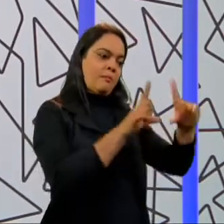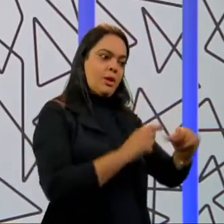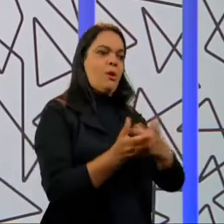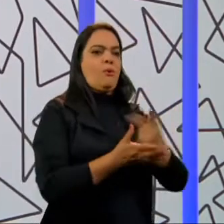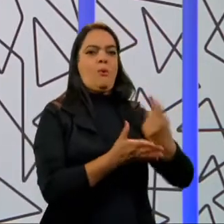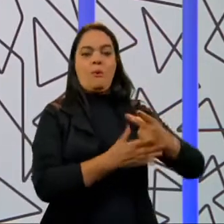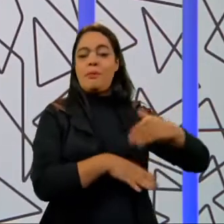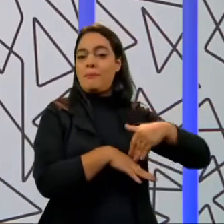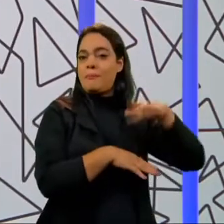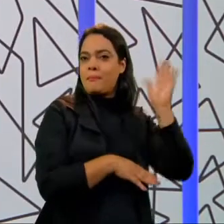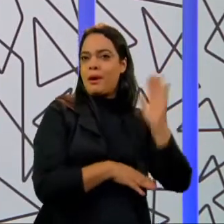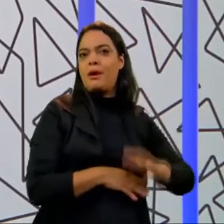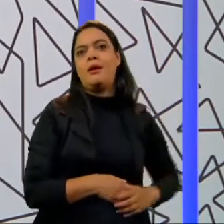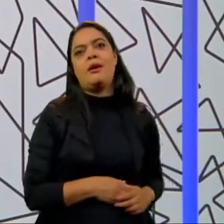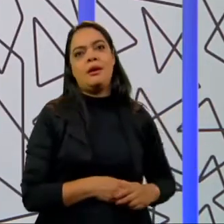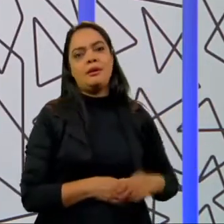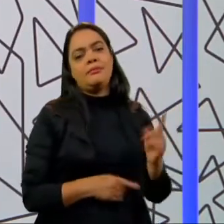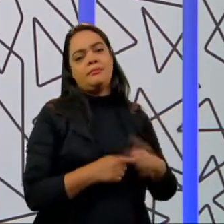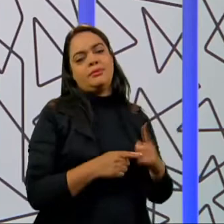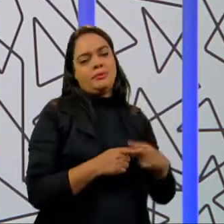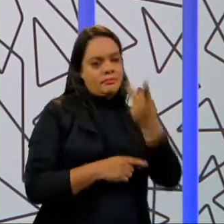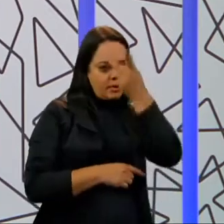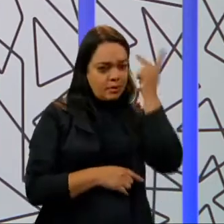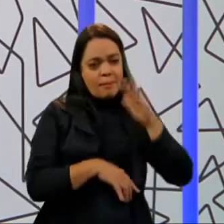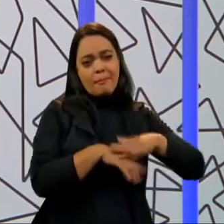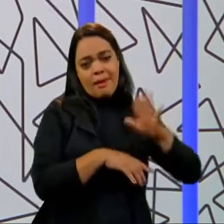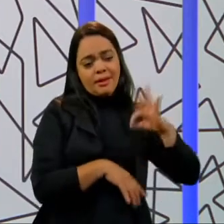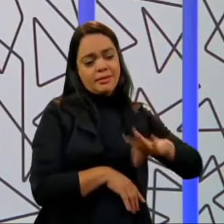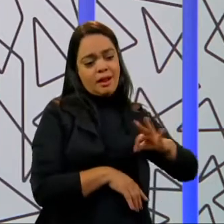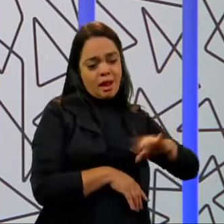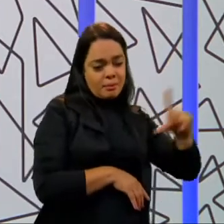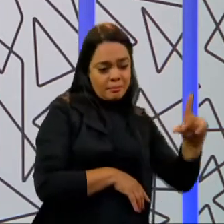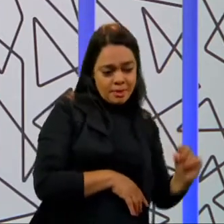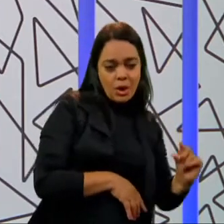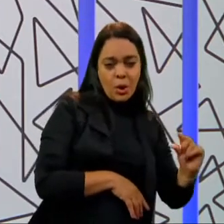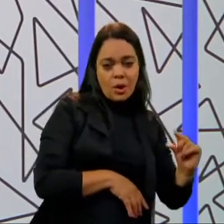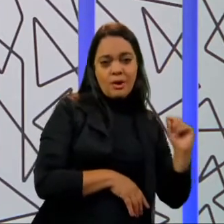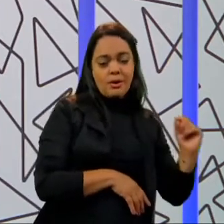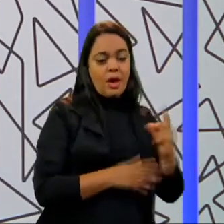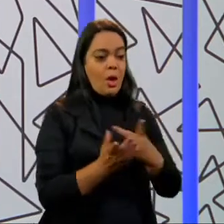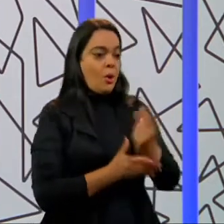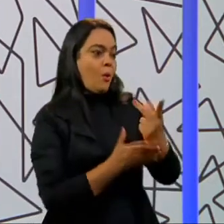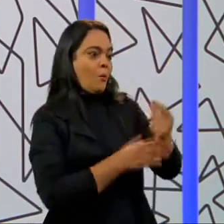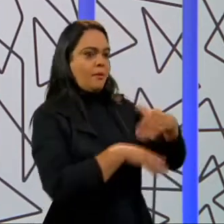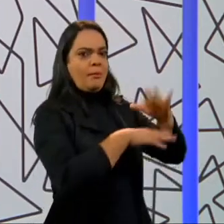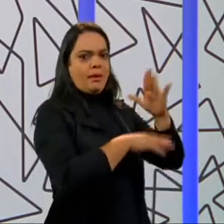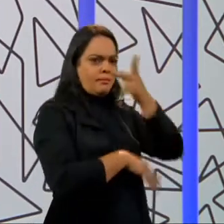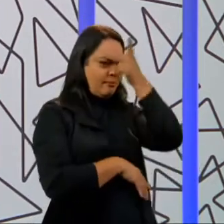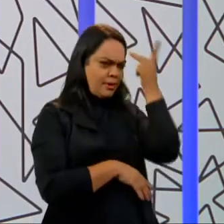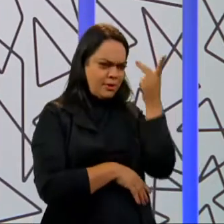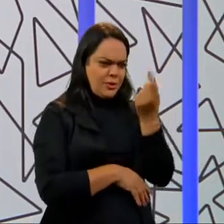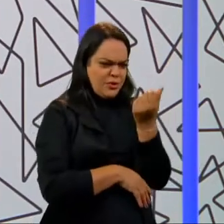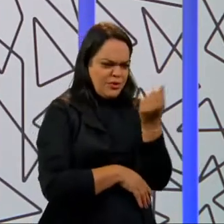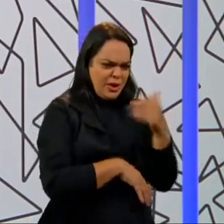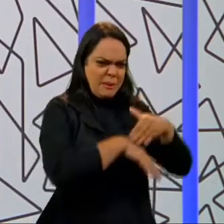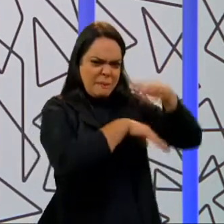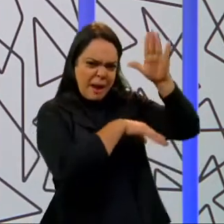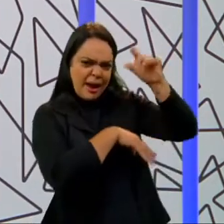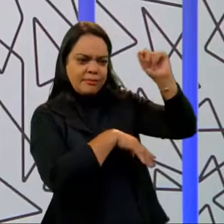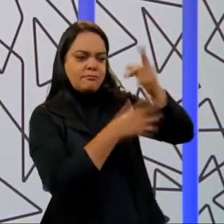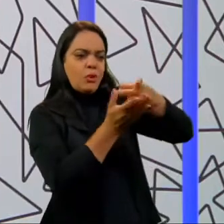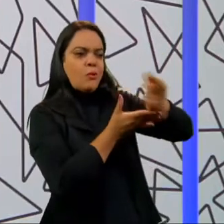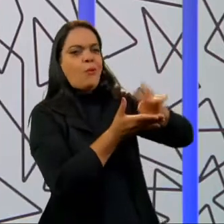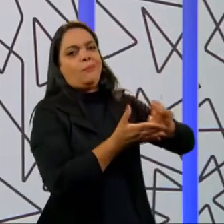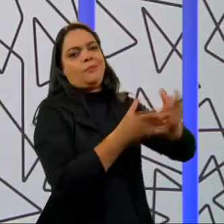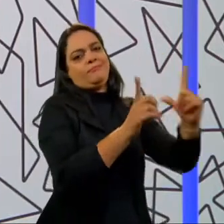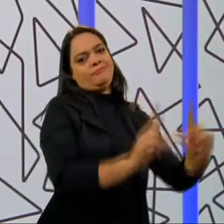Propensão marginal a consumir dessas pessoas de mais baixa renda é muito maior do que as pessoas que estão nos estratos mais elevados de renda. Um segundo ponto